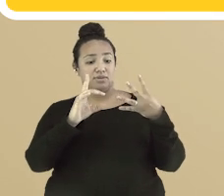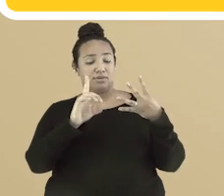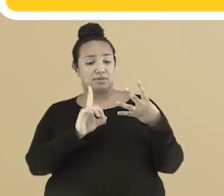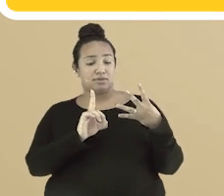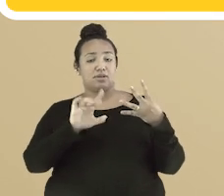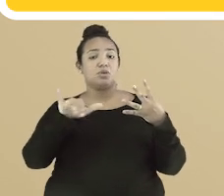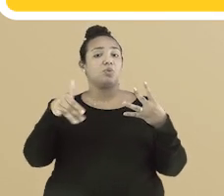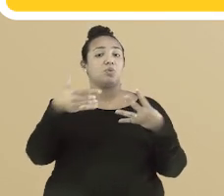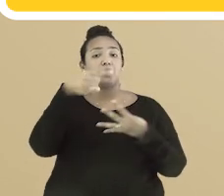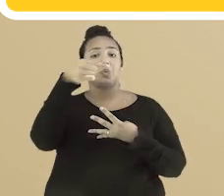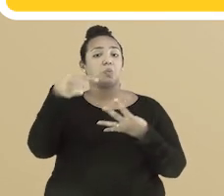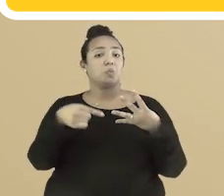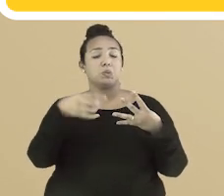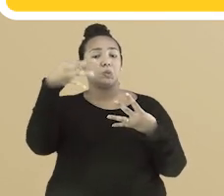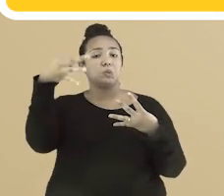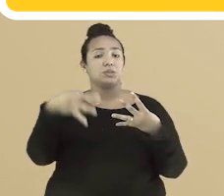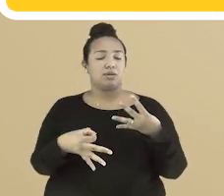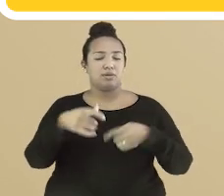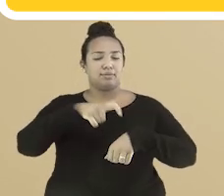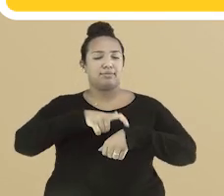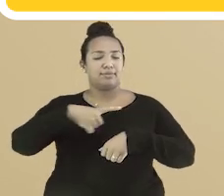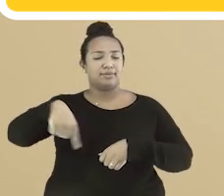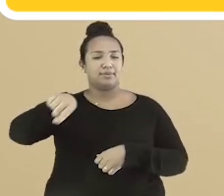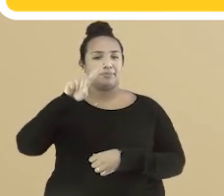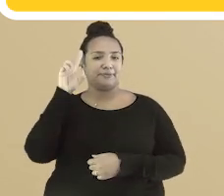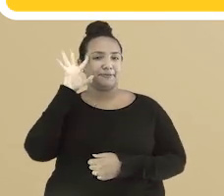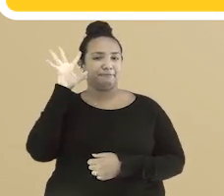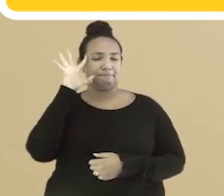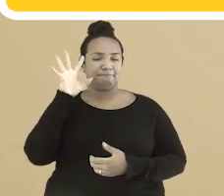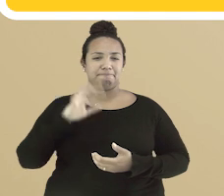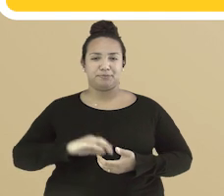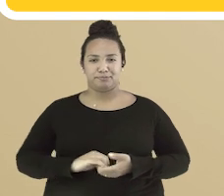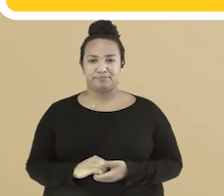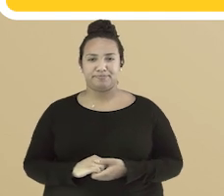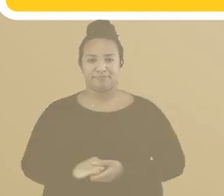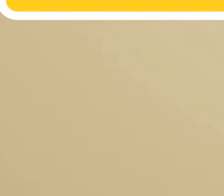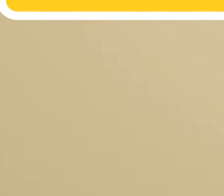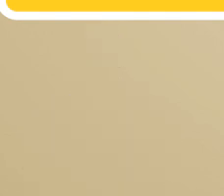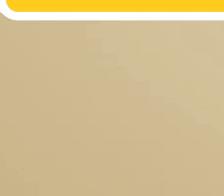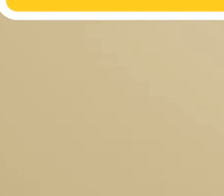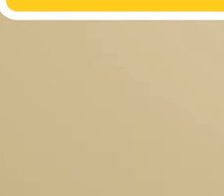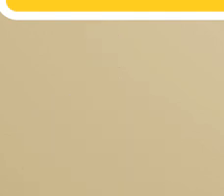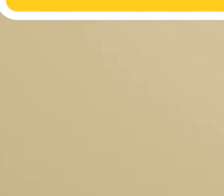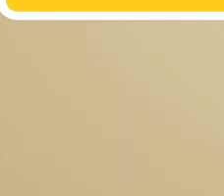Vou dar um tempo para você pensar.